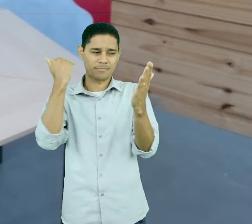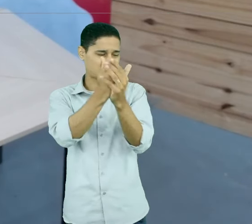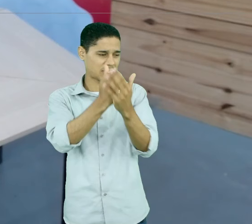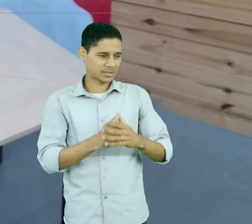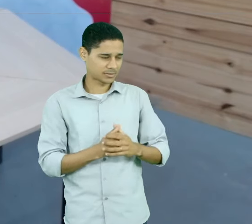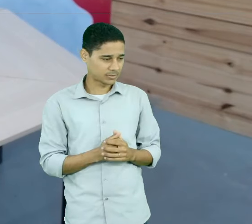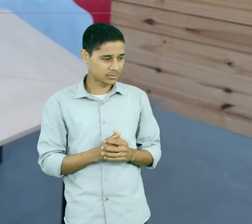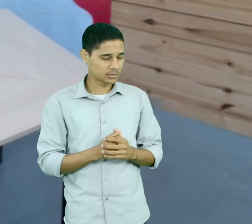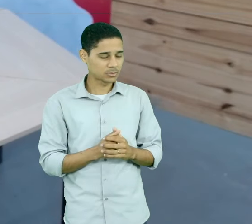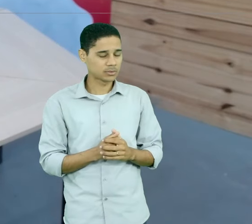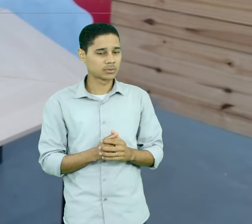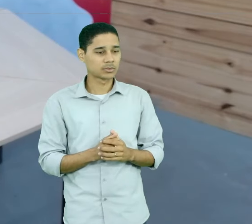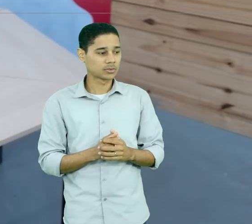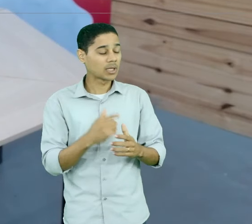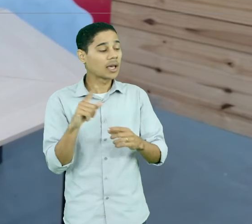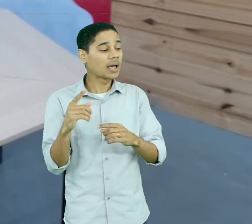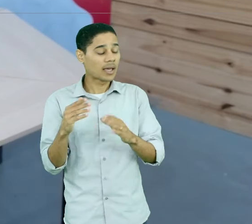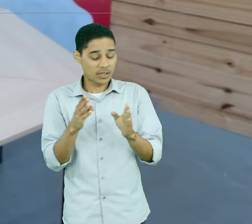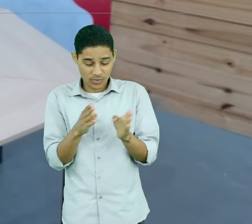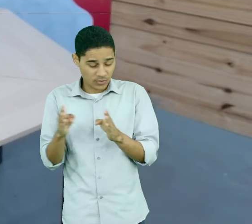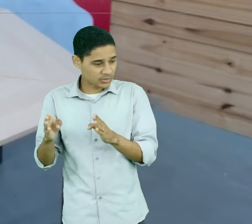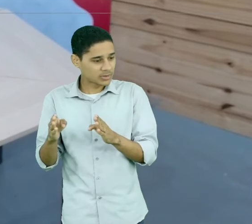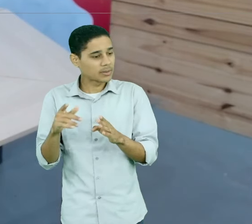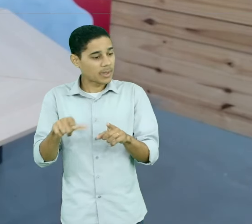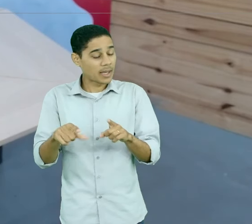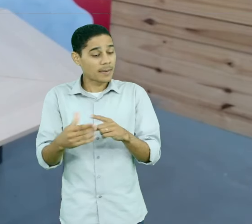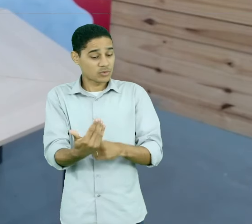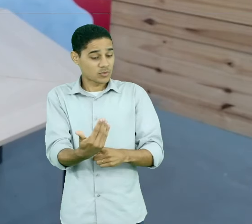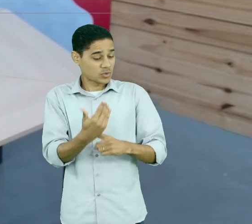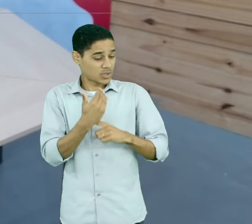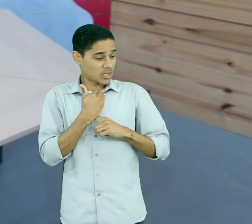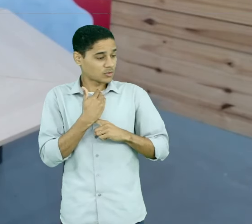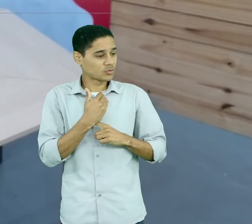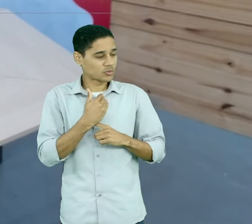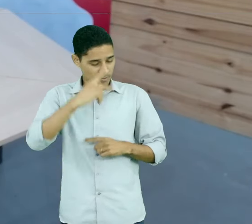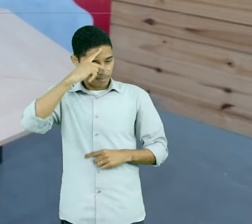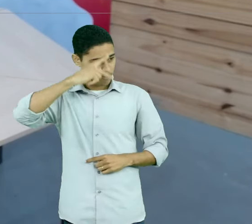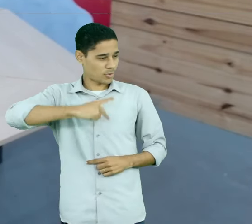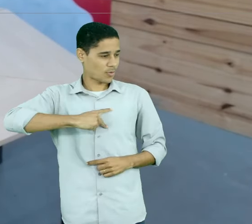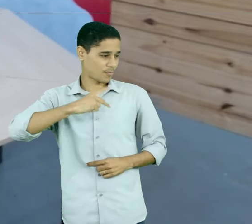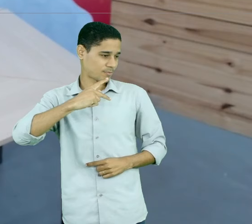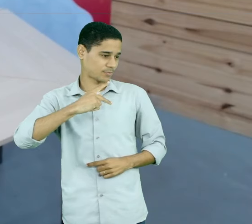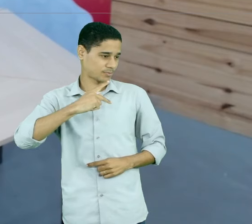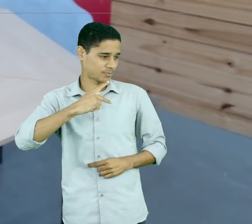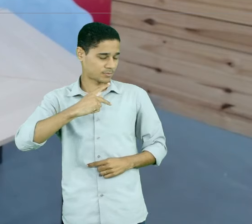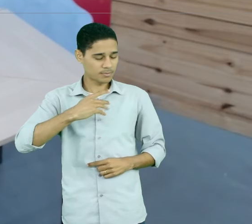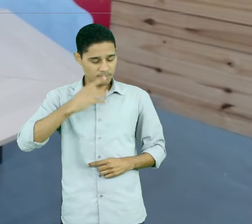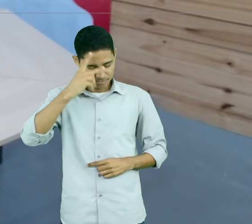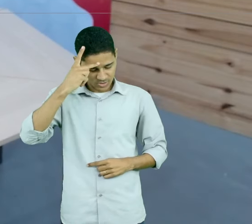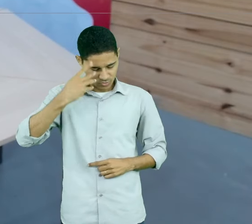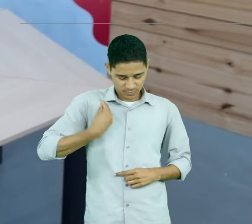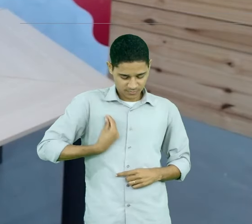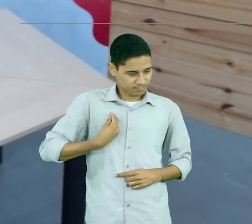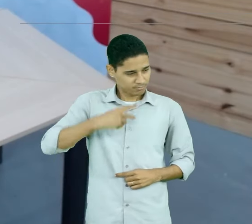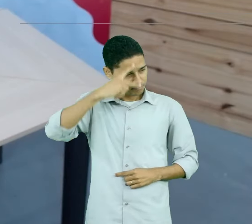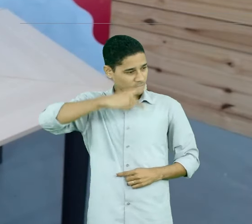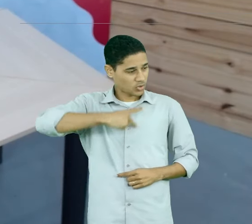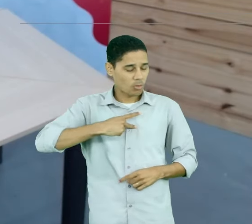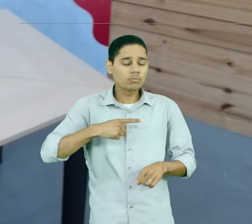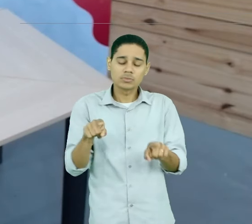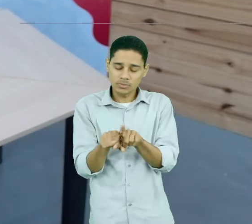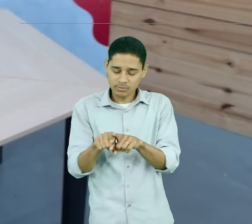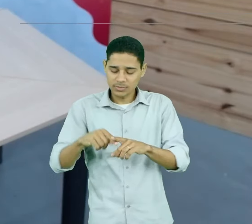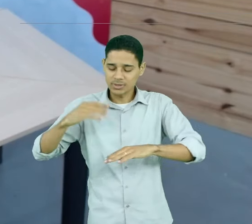nos ajuda tanto enquanto indivíduo, quanto também profissional de uma empresa.